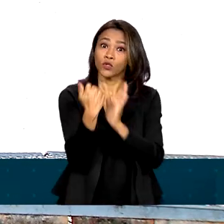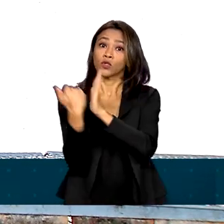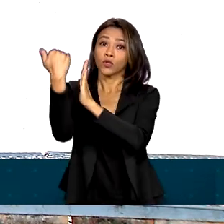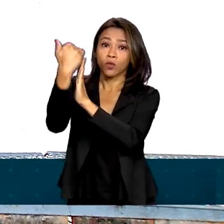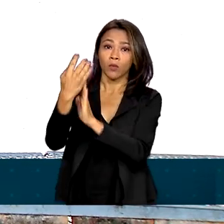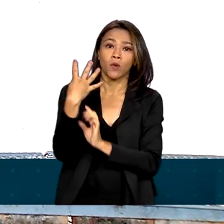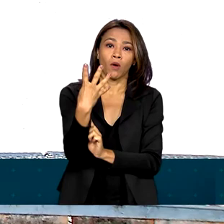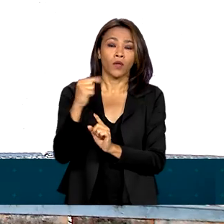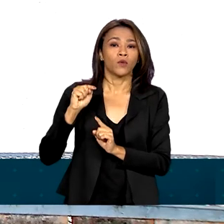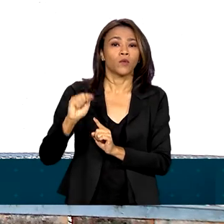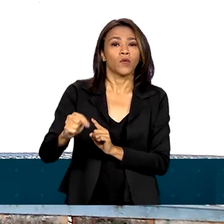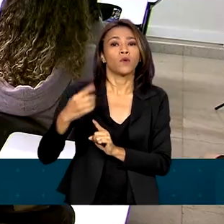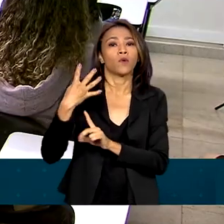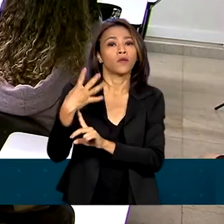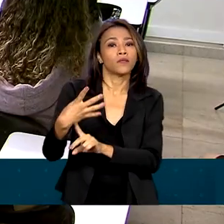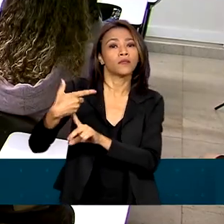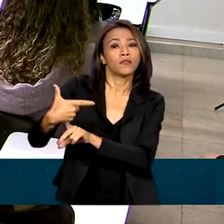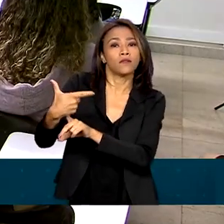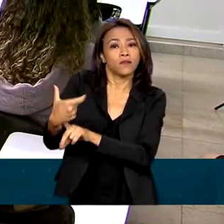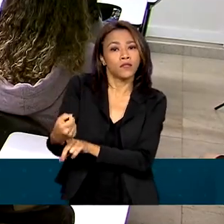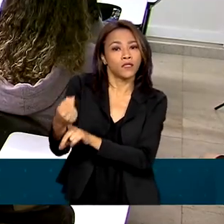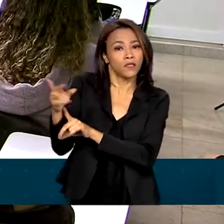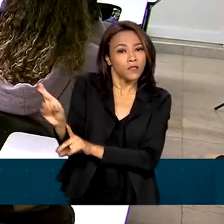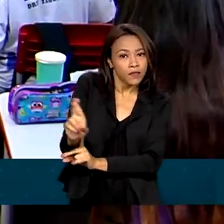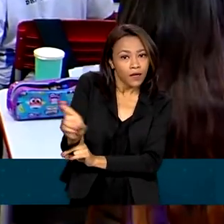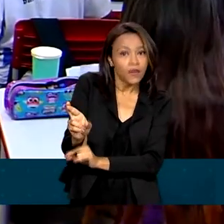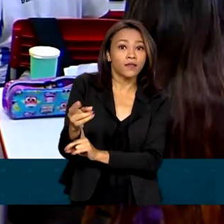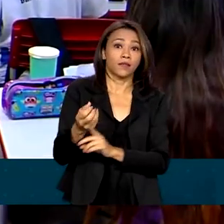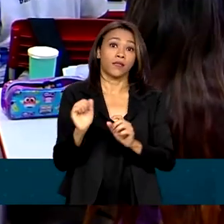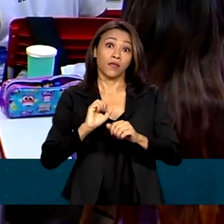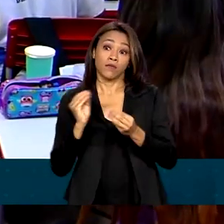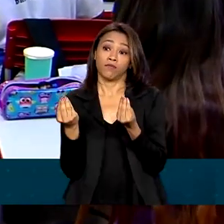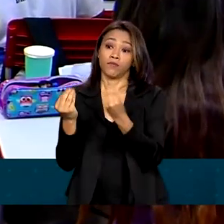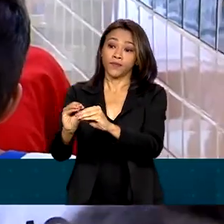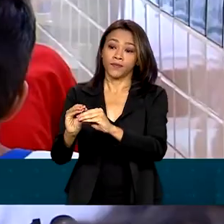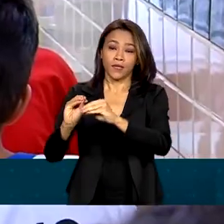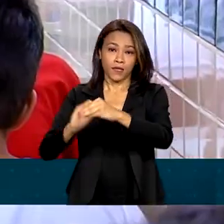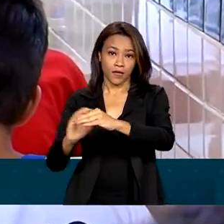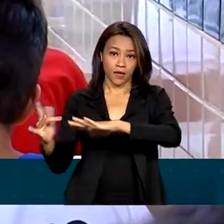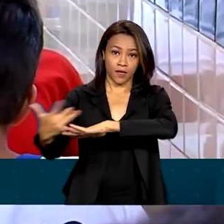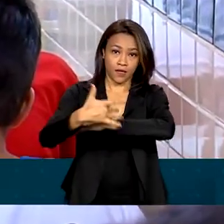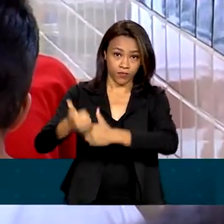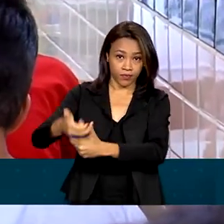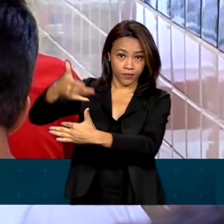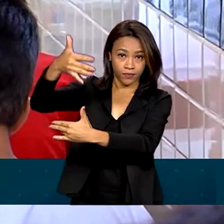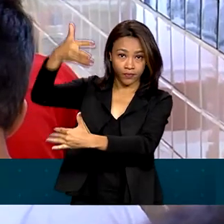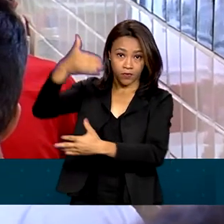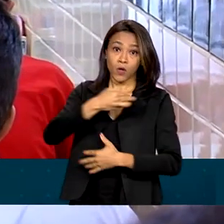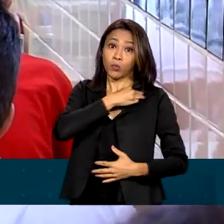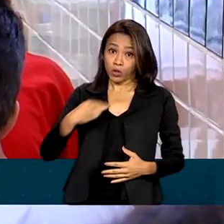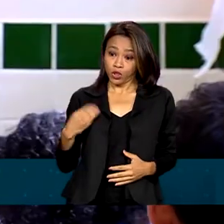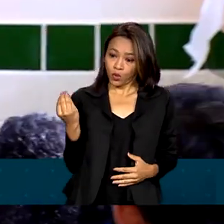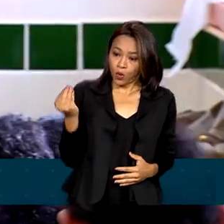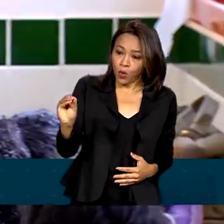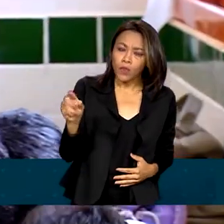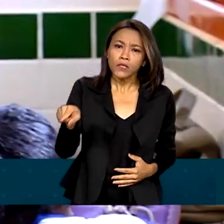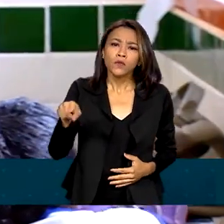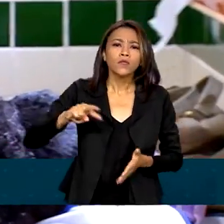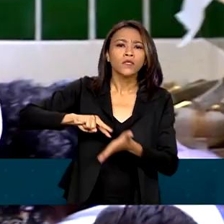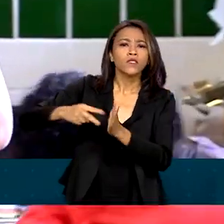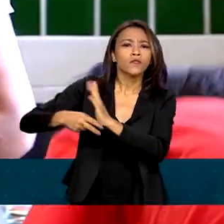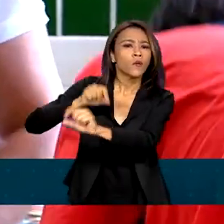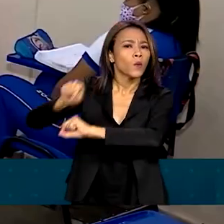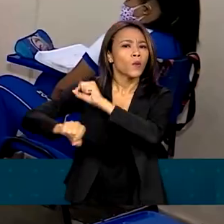R 4.420. Nas redes sociais, Camilo Santana disse que isso representa a